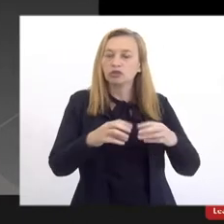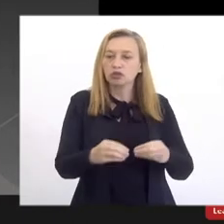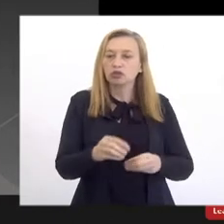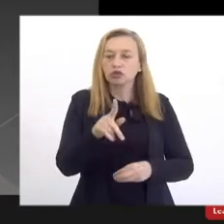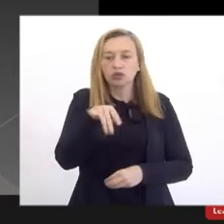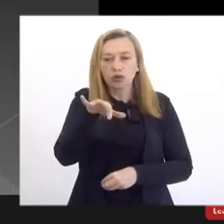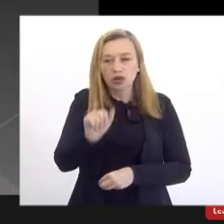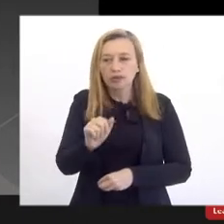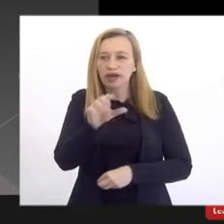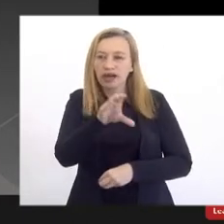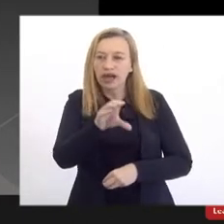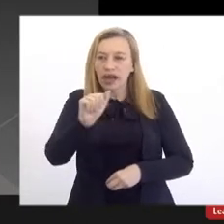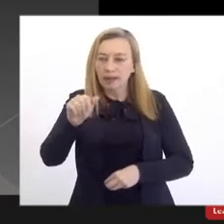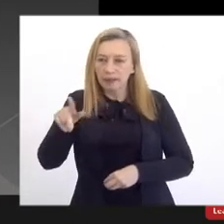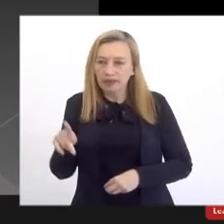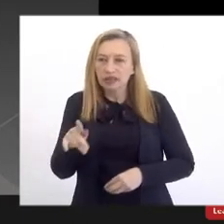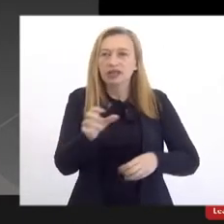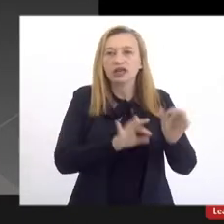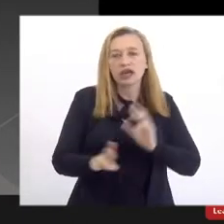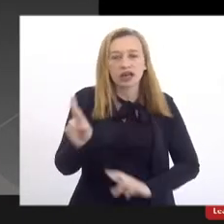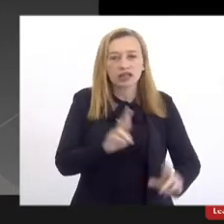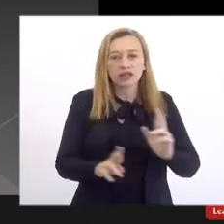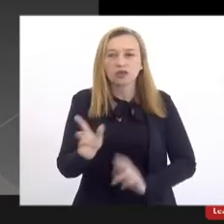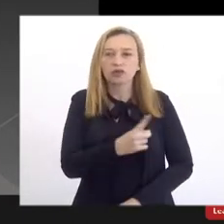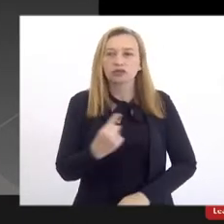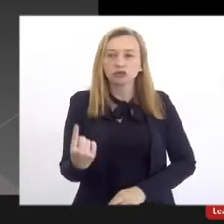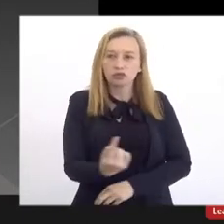né, da CAPES, em relação aos nossos,